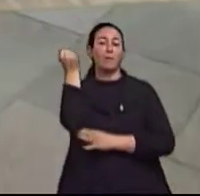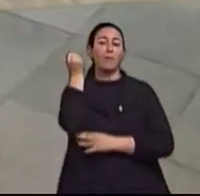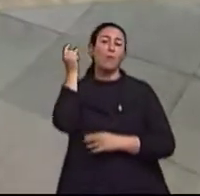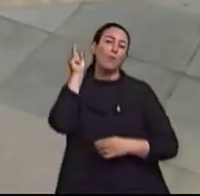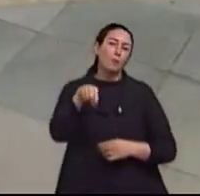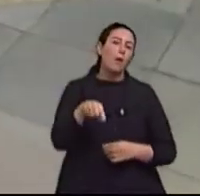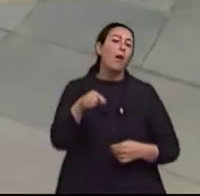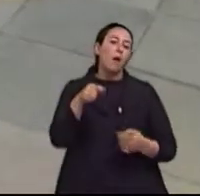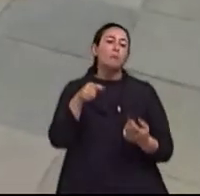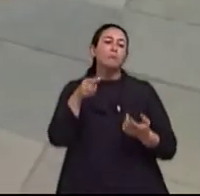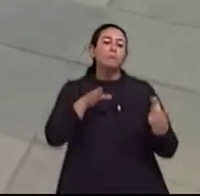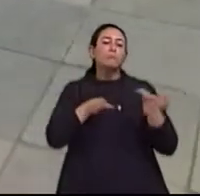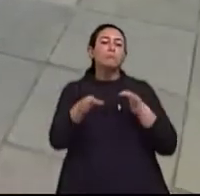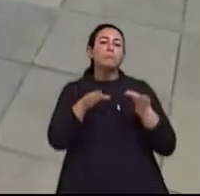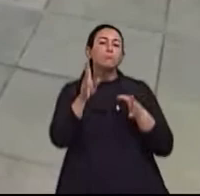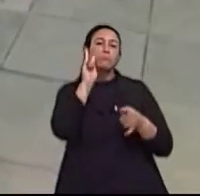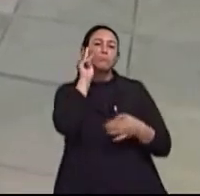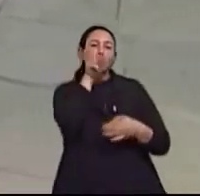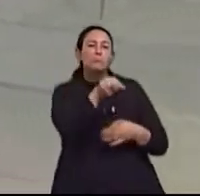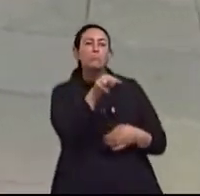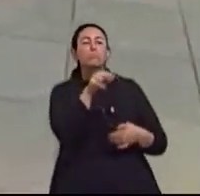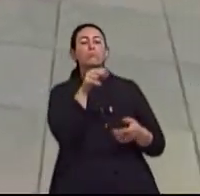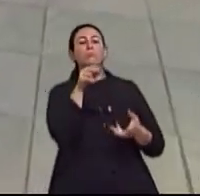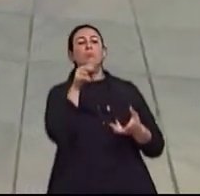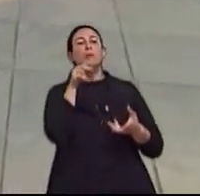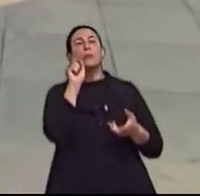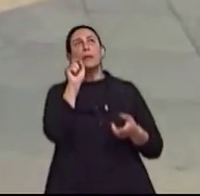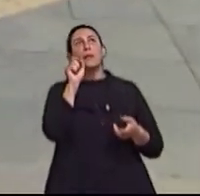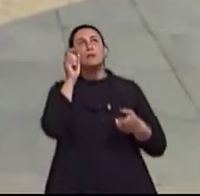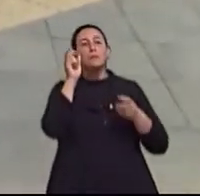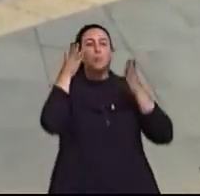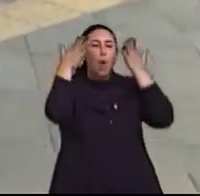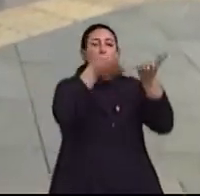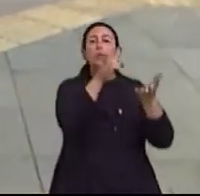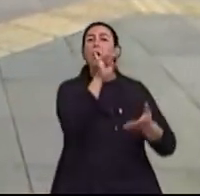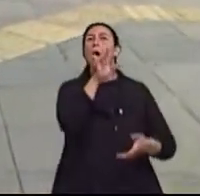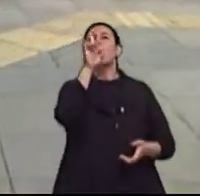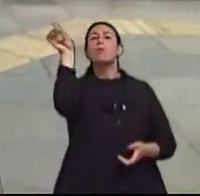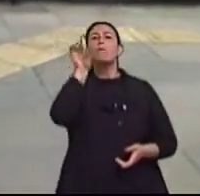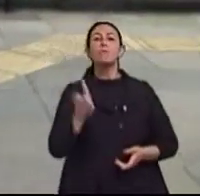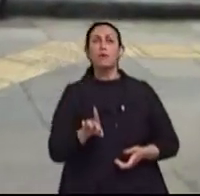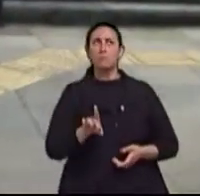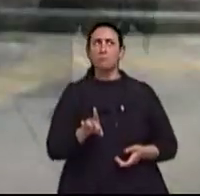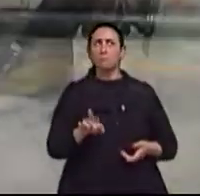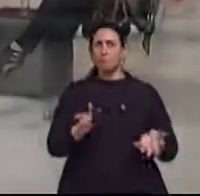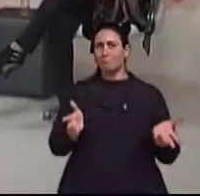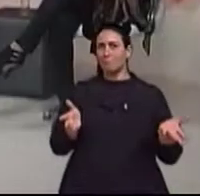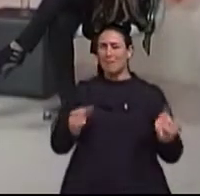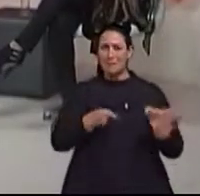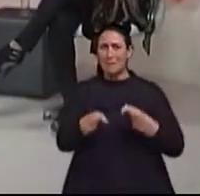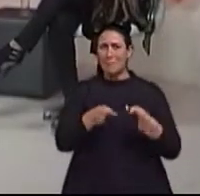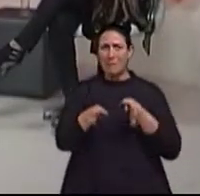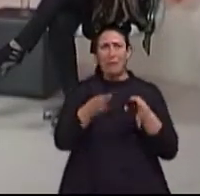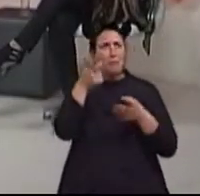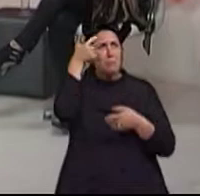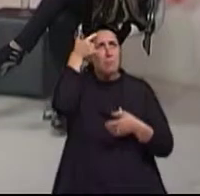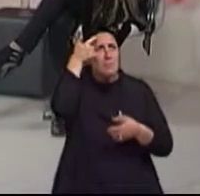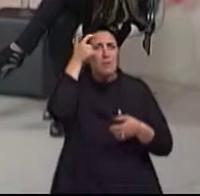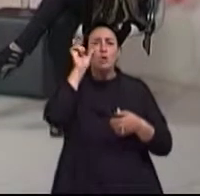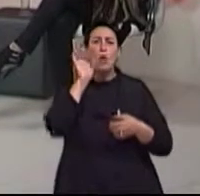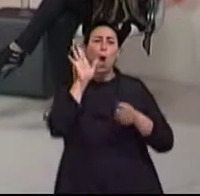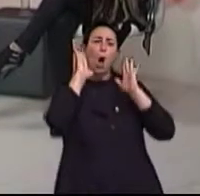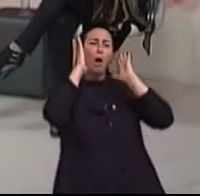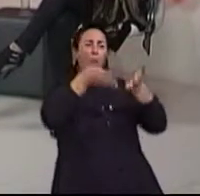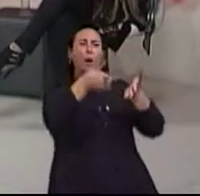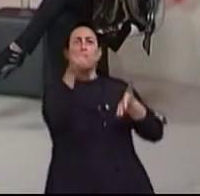enxerga acessibilidade como algo para quem tem deficiência ou dificuldade de locomoção. ter deficiência para ter? Que é parte do